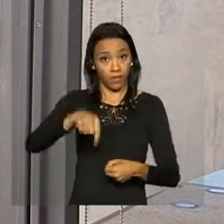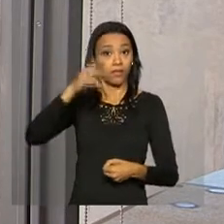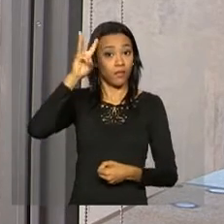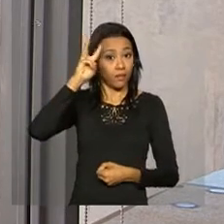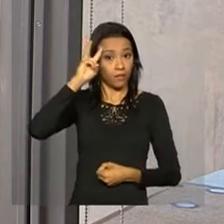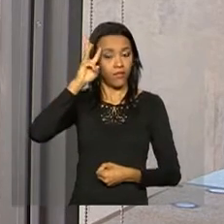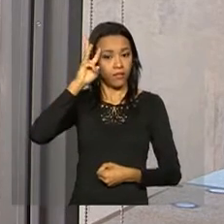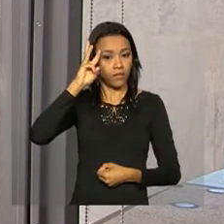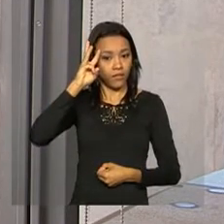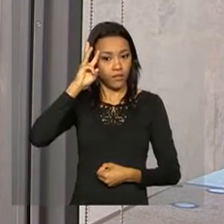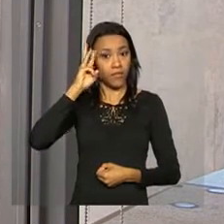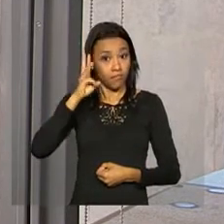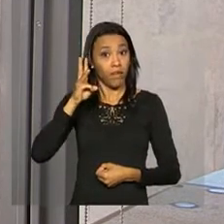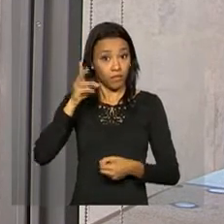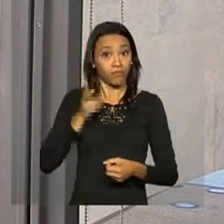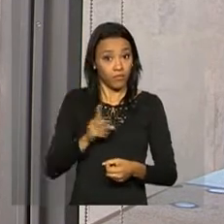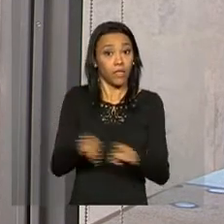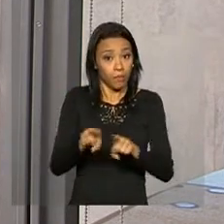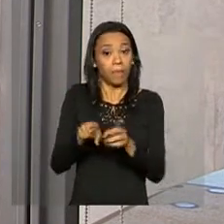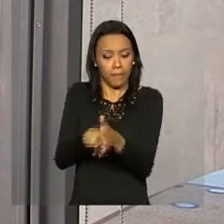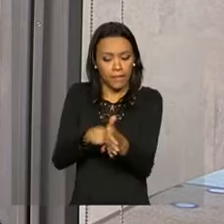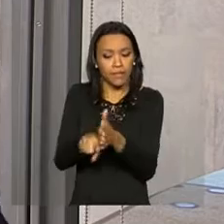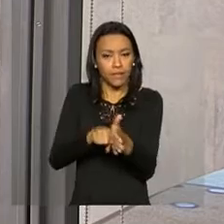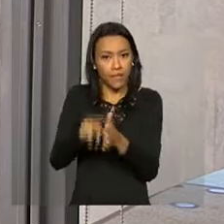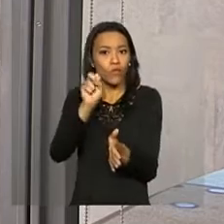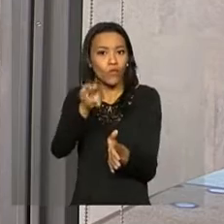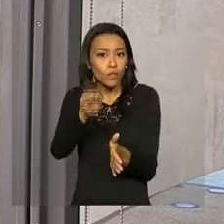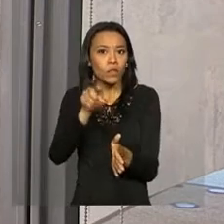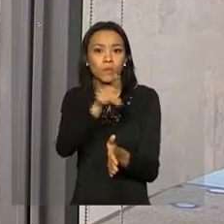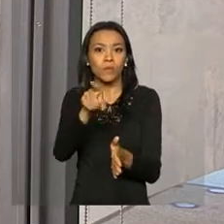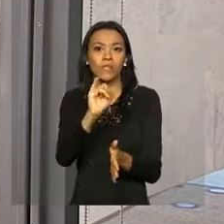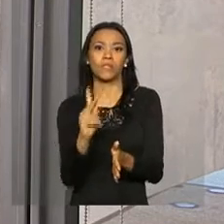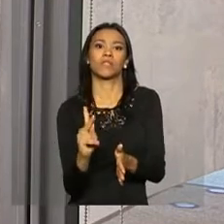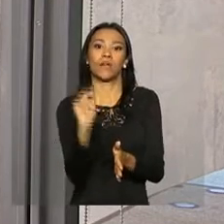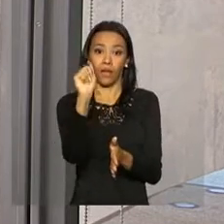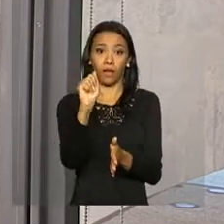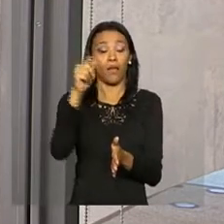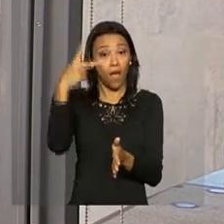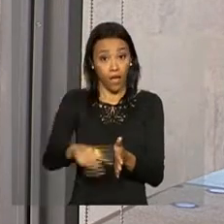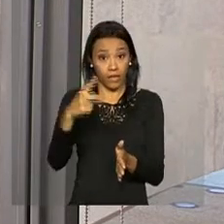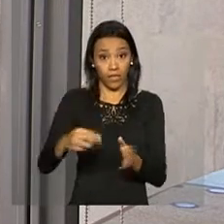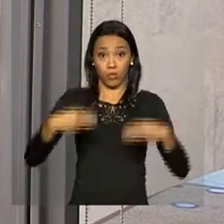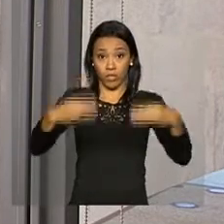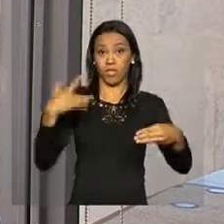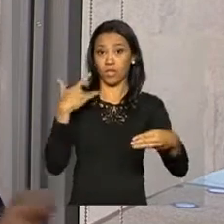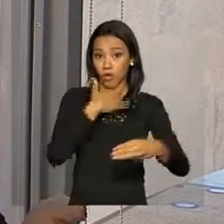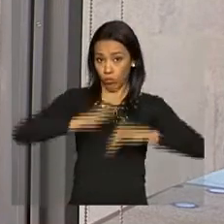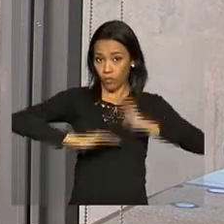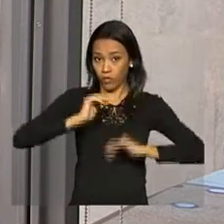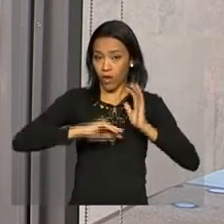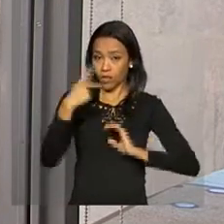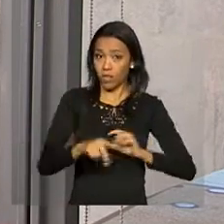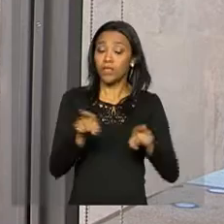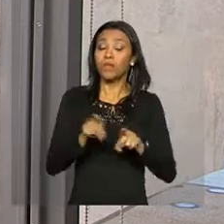para pesquisar o Zika vírus, permite que técnicos do Ministério da Saúde aqui do Brasil e do governo